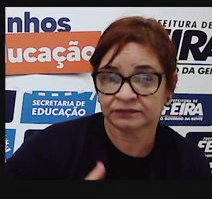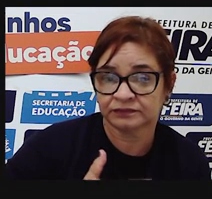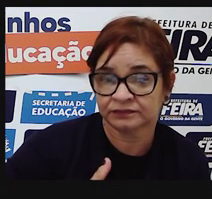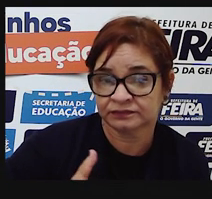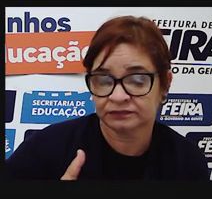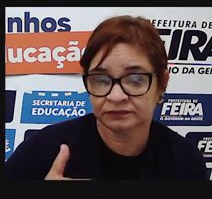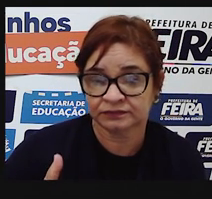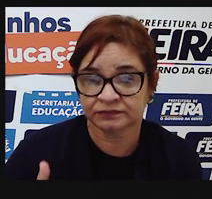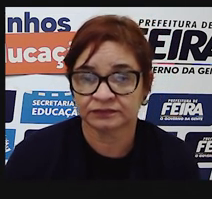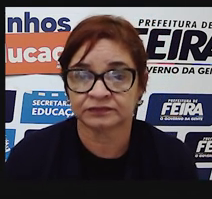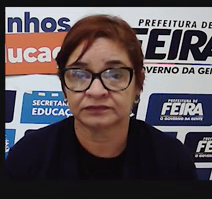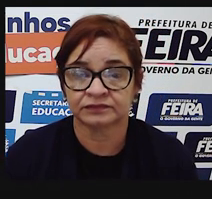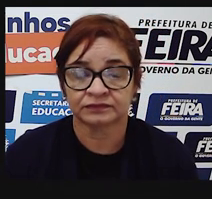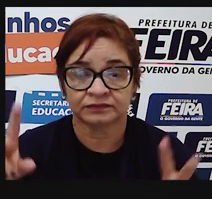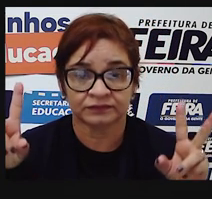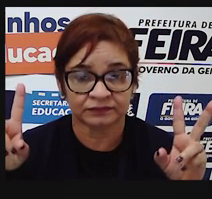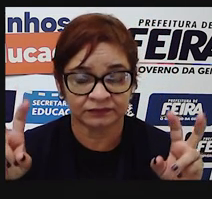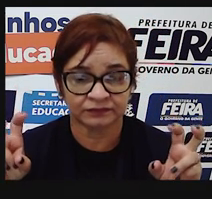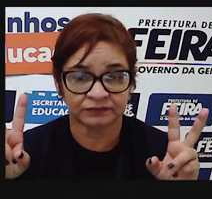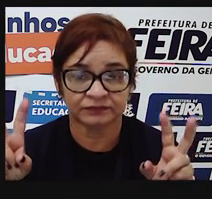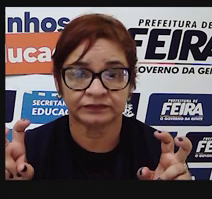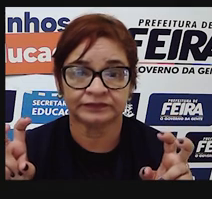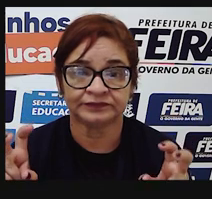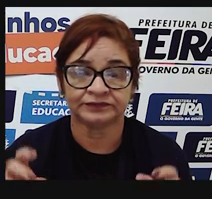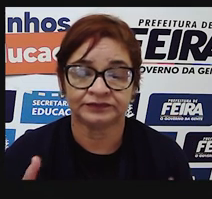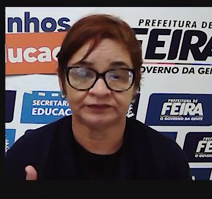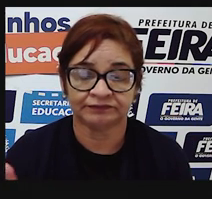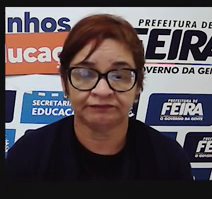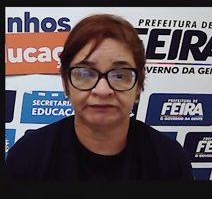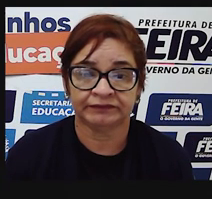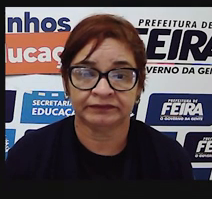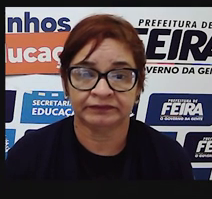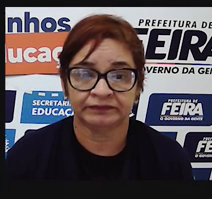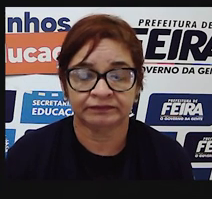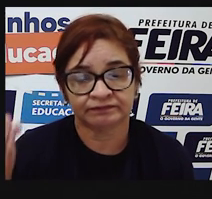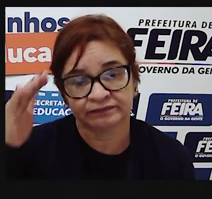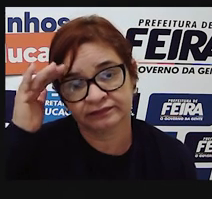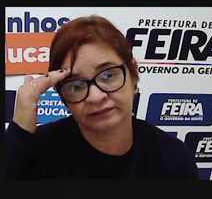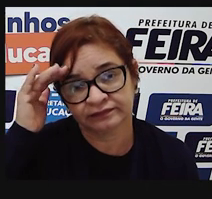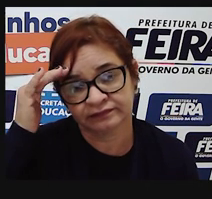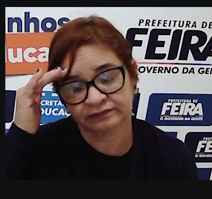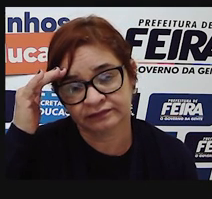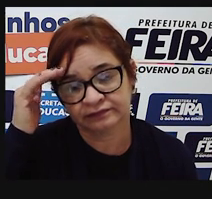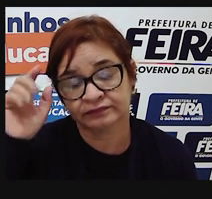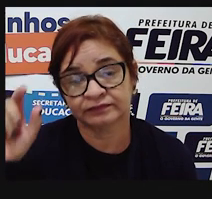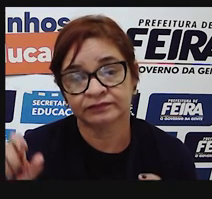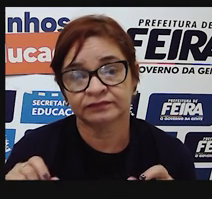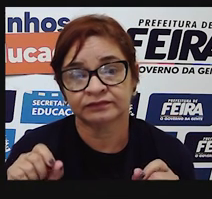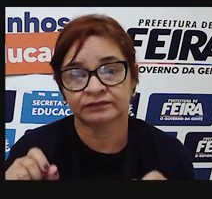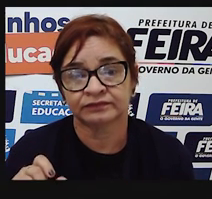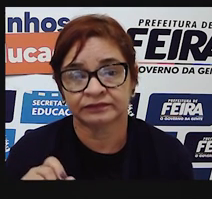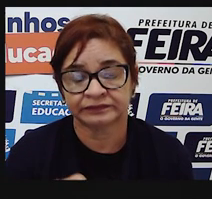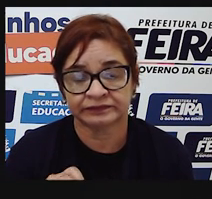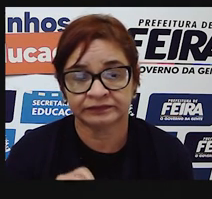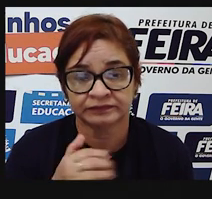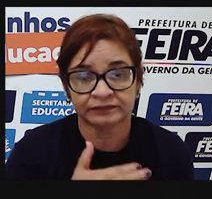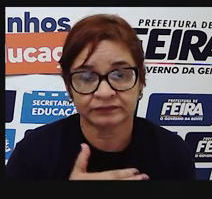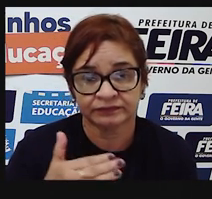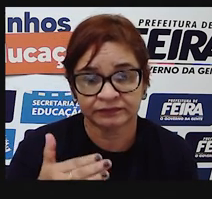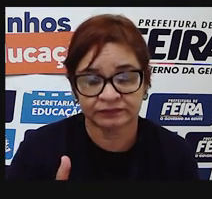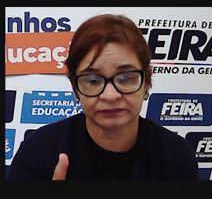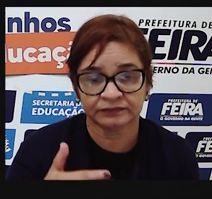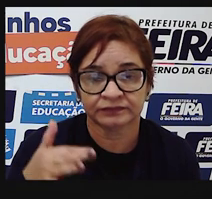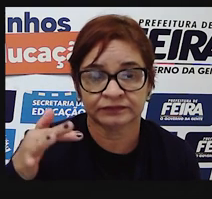você assista primeiro esta aula, para que você compreenda o que vai ser continuado na